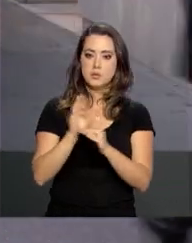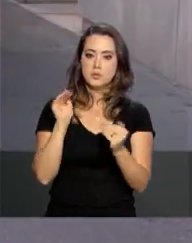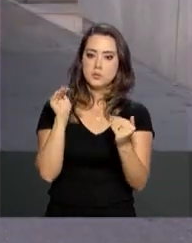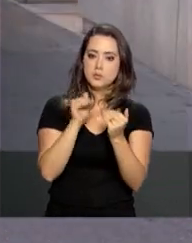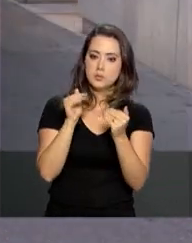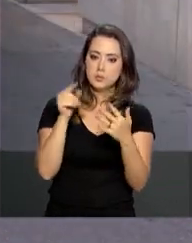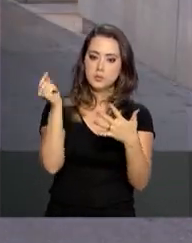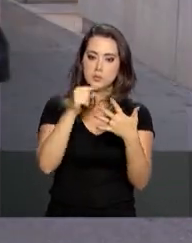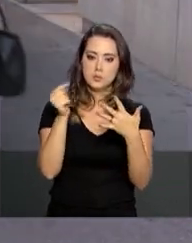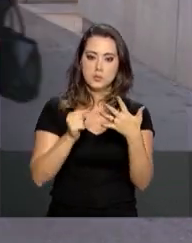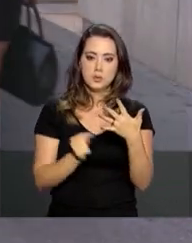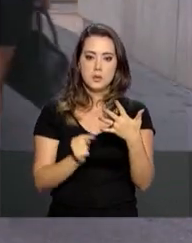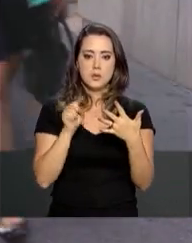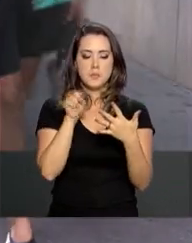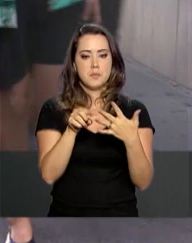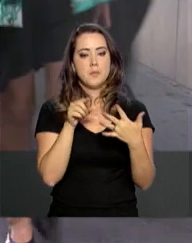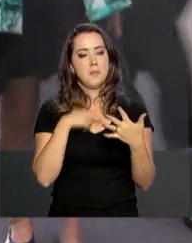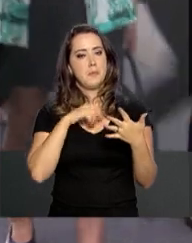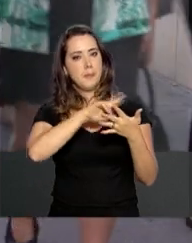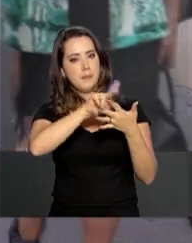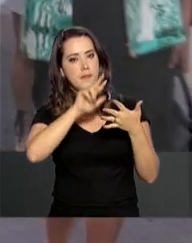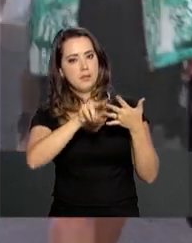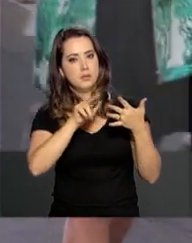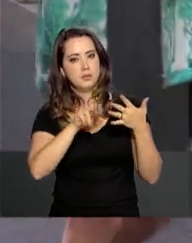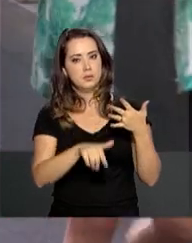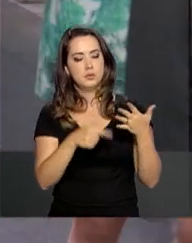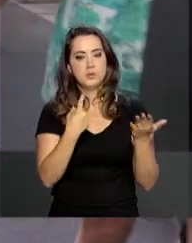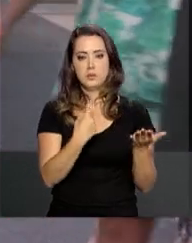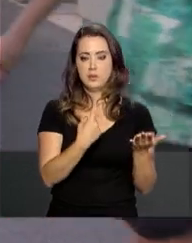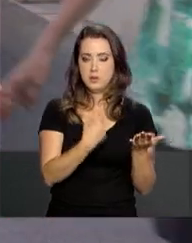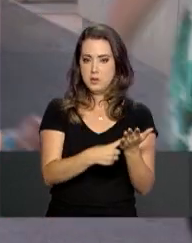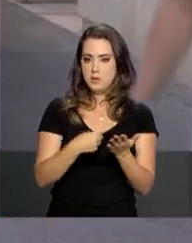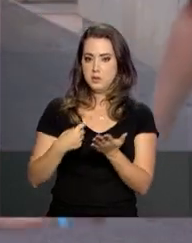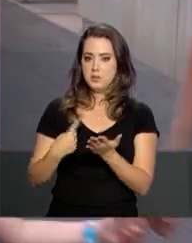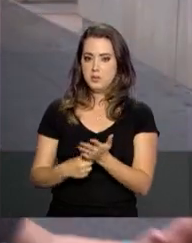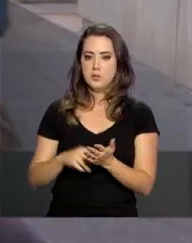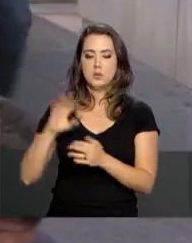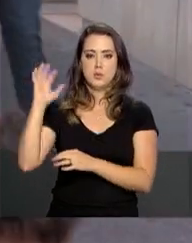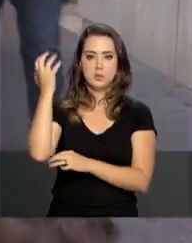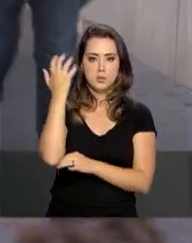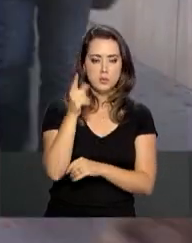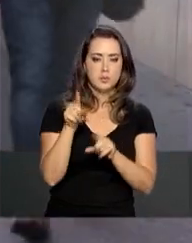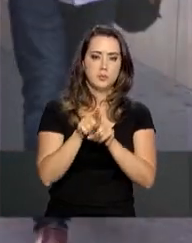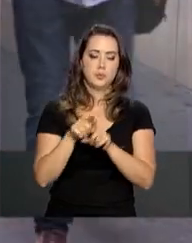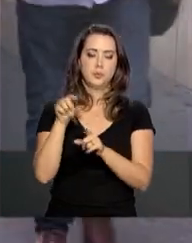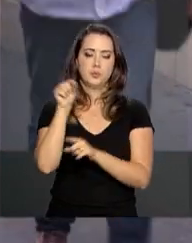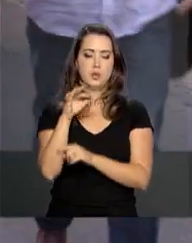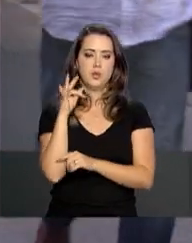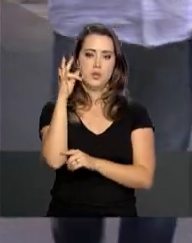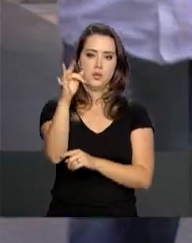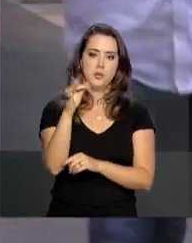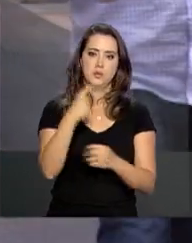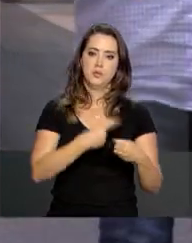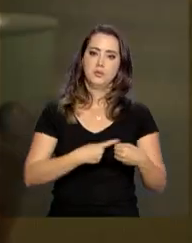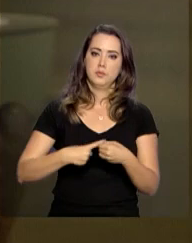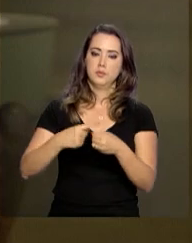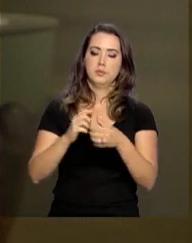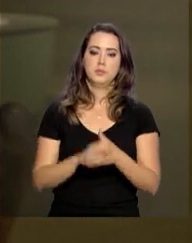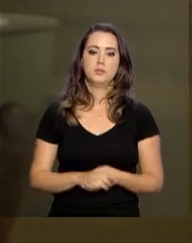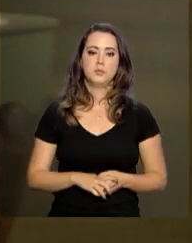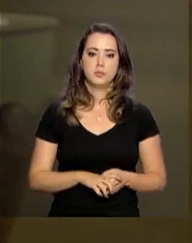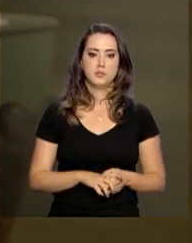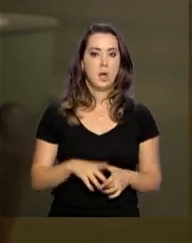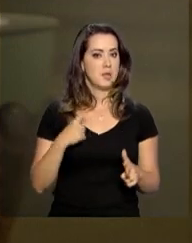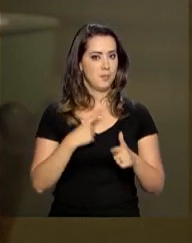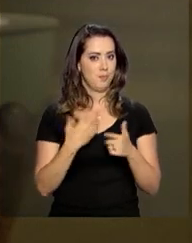metas das Nações Unidas com ações em diversas áreas, como a educação, meio ambiente, direitos humanos e o futuro das cidades. Essa que